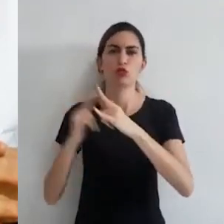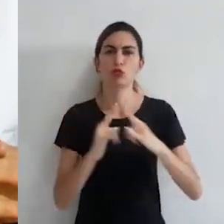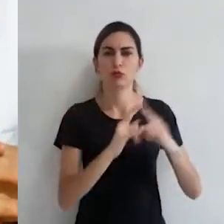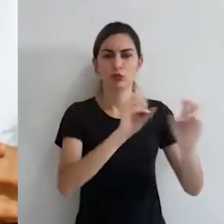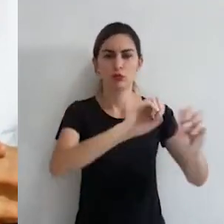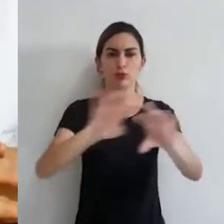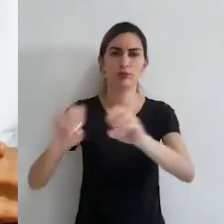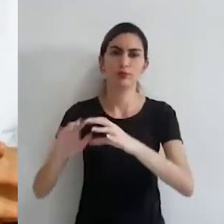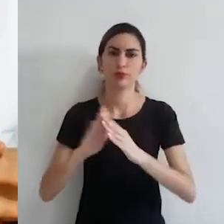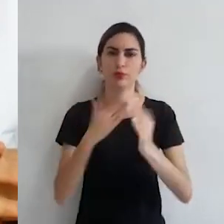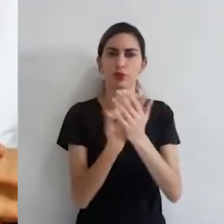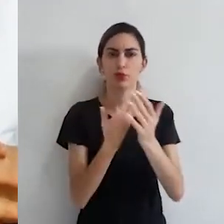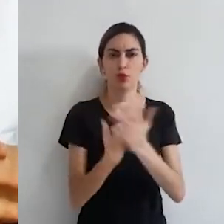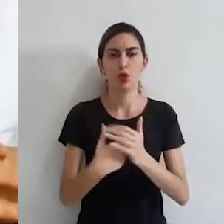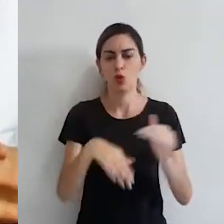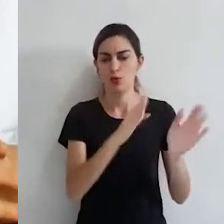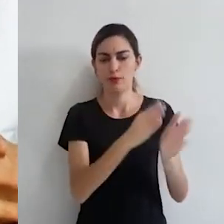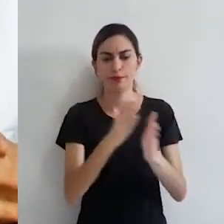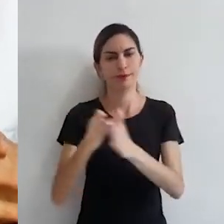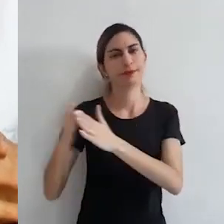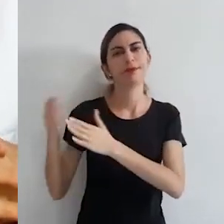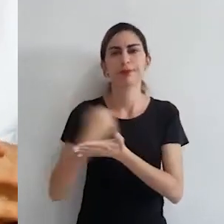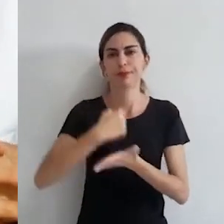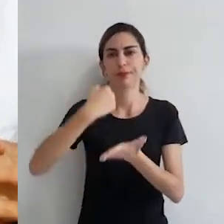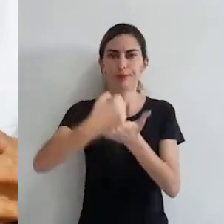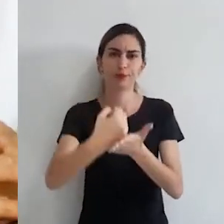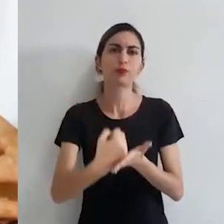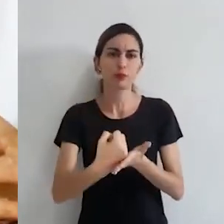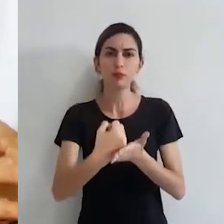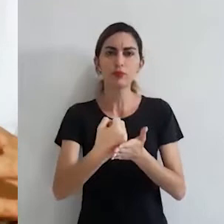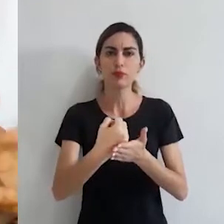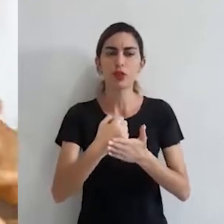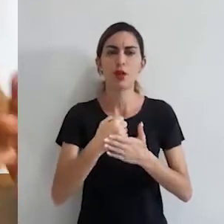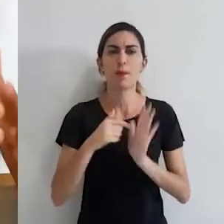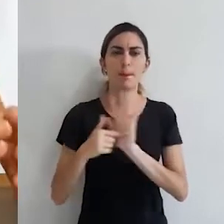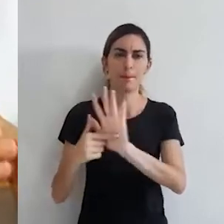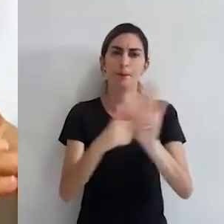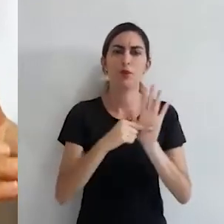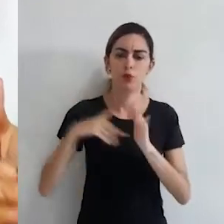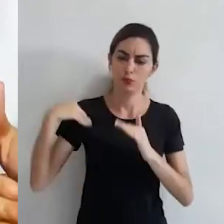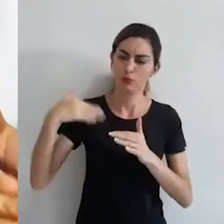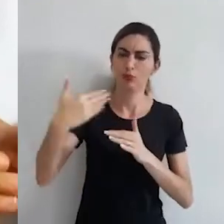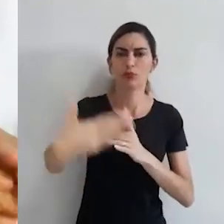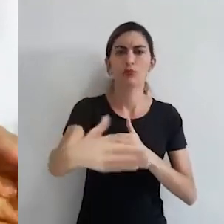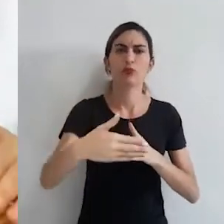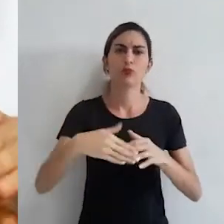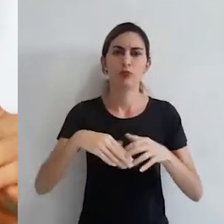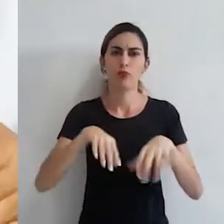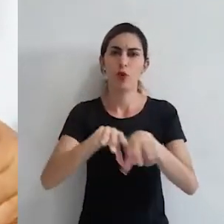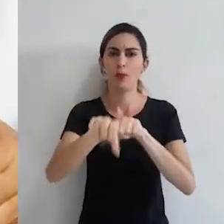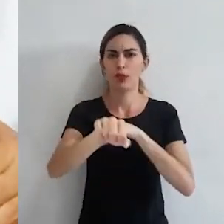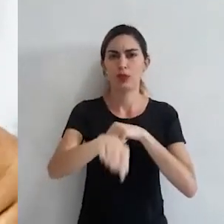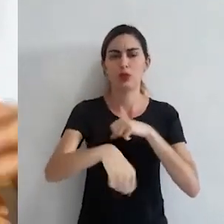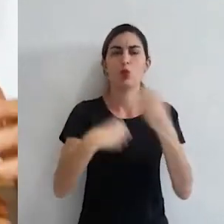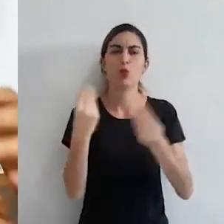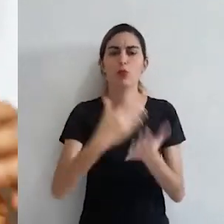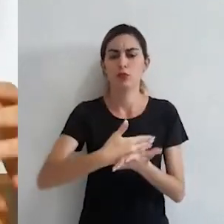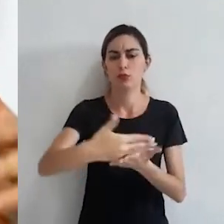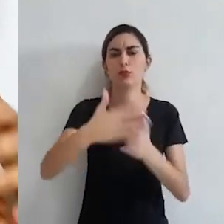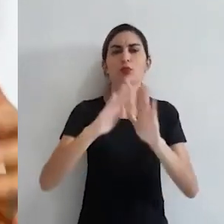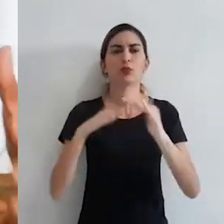manterem devidamente organizadas e arquivadas a documentação que atestam o percurso da formação do estabelecimento de ensino,